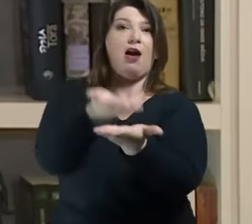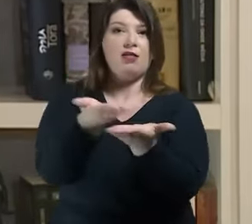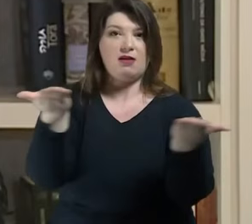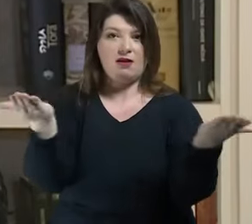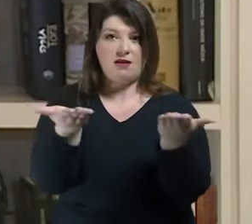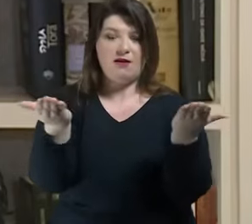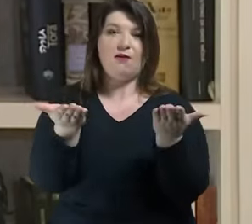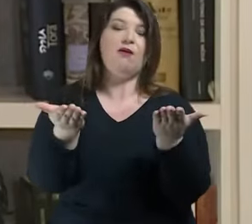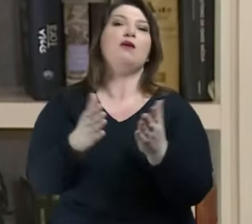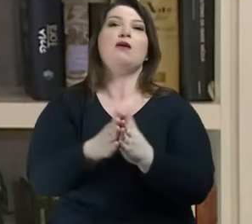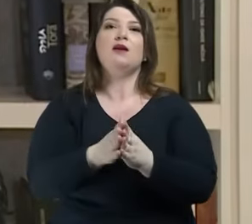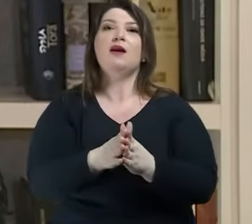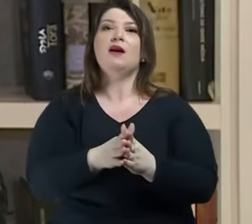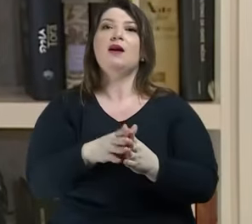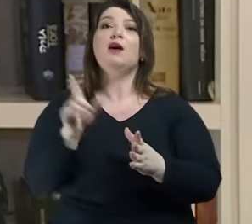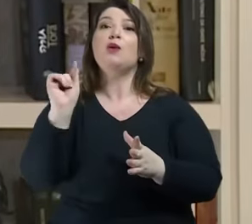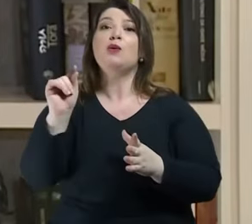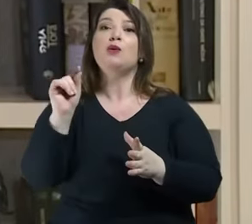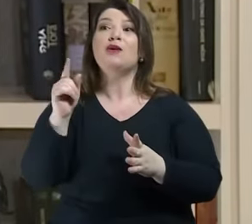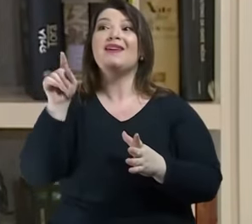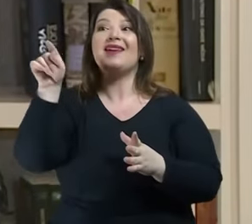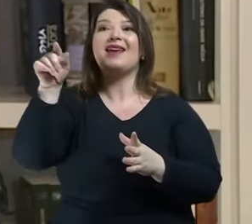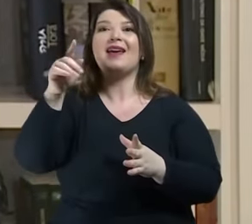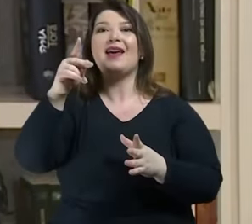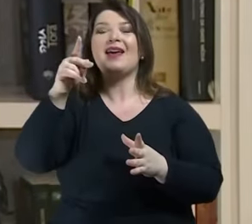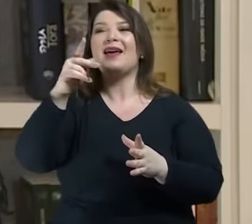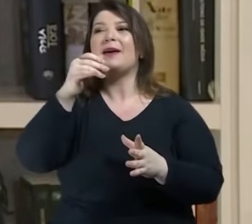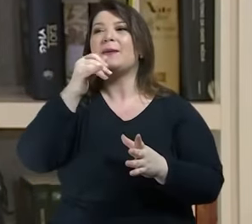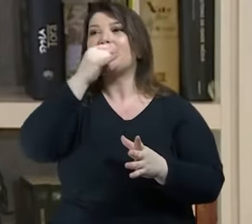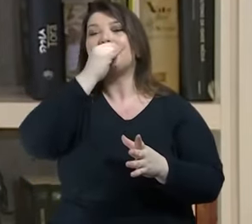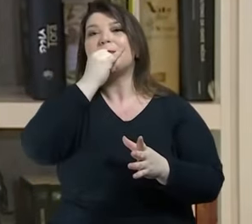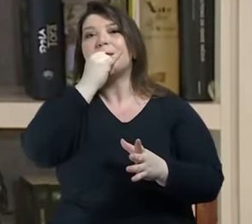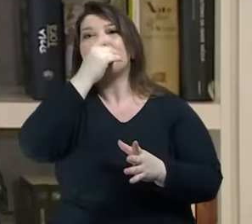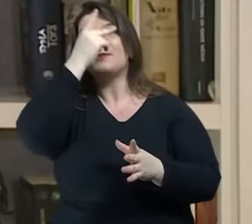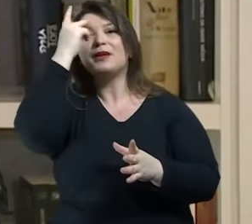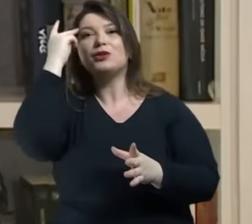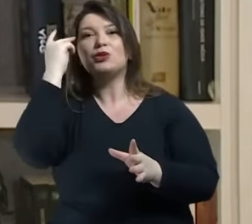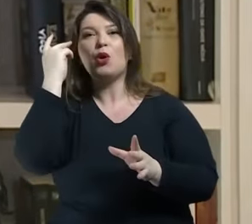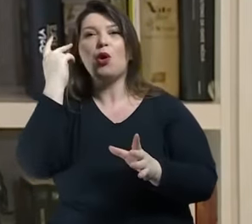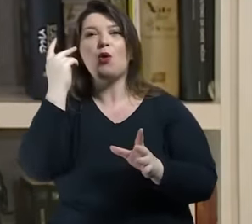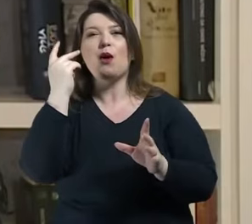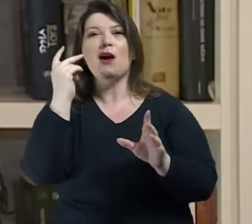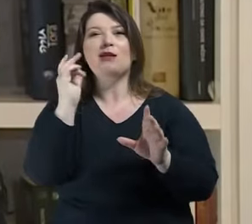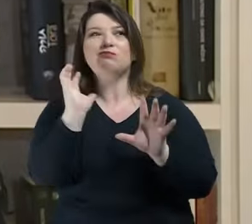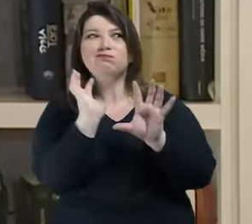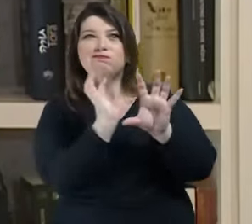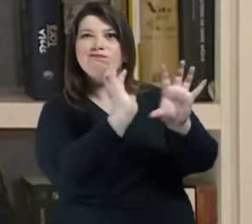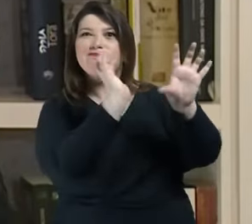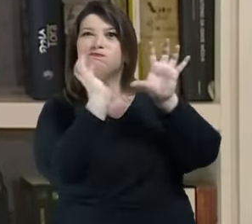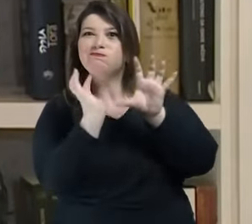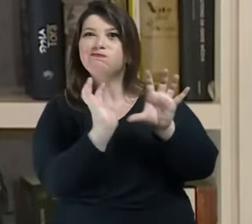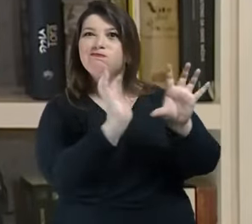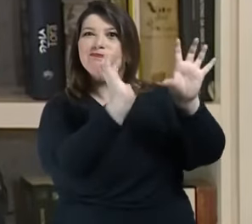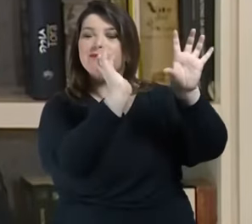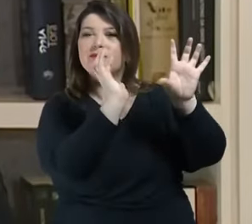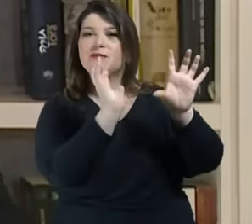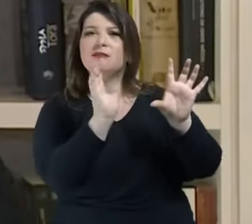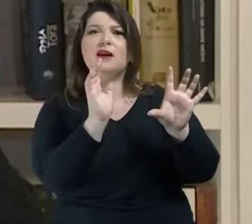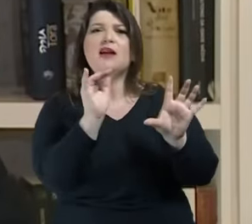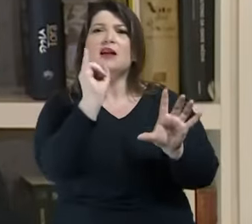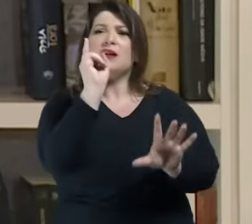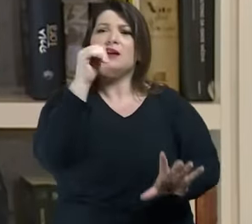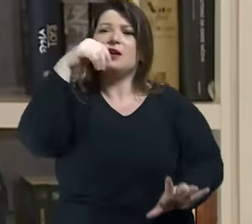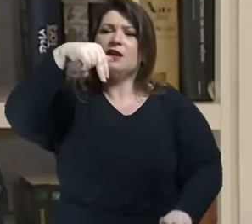e é a figura do influencer. O influencer também traduz ideias. O influencer também